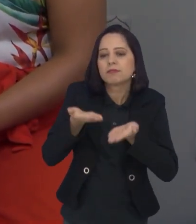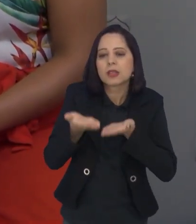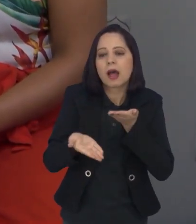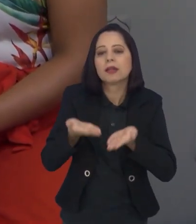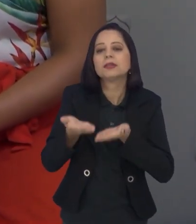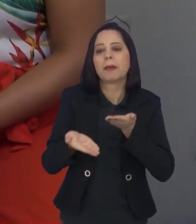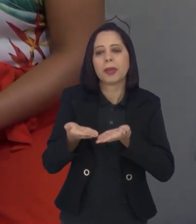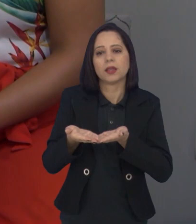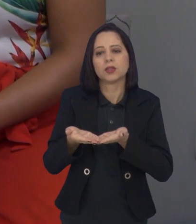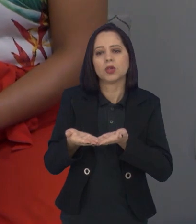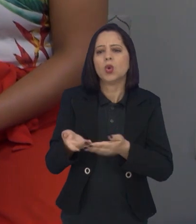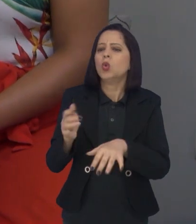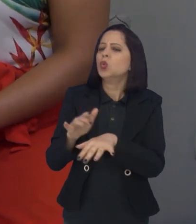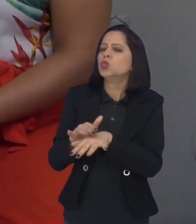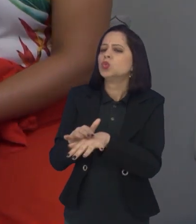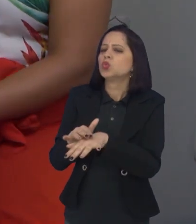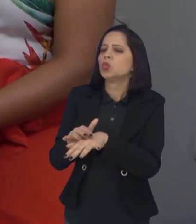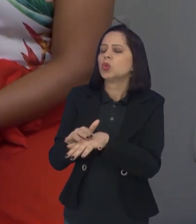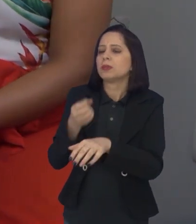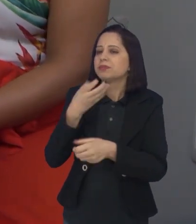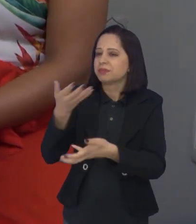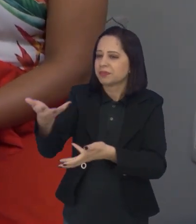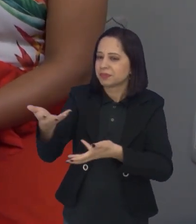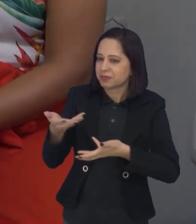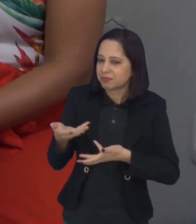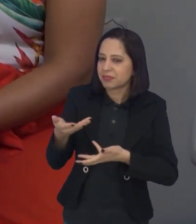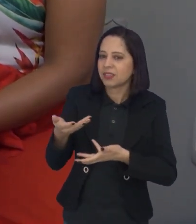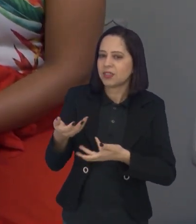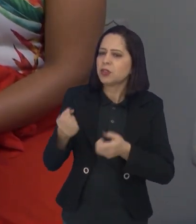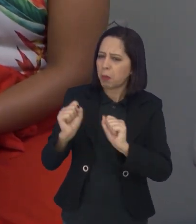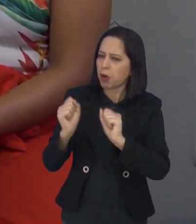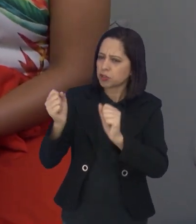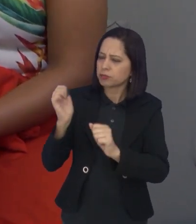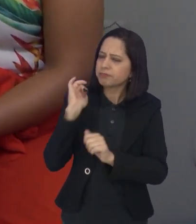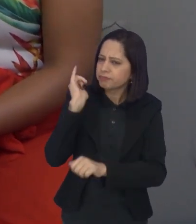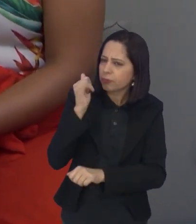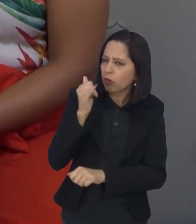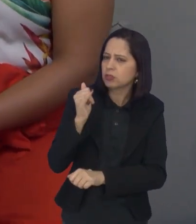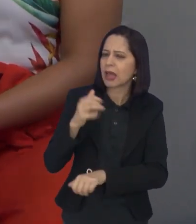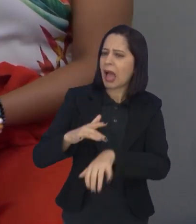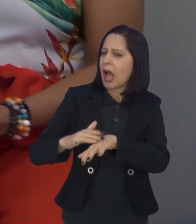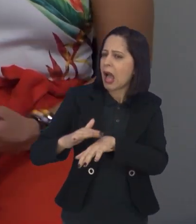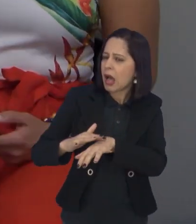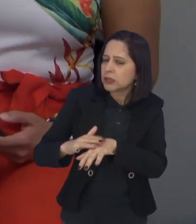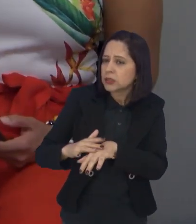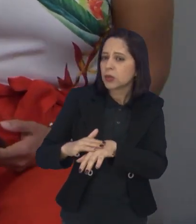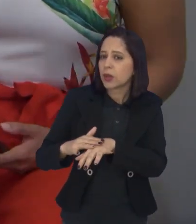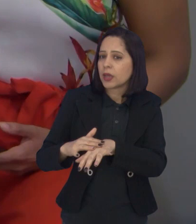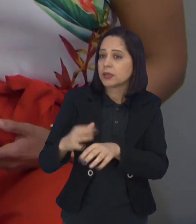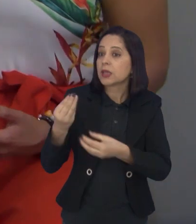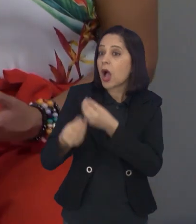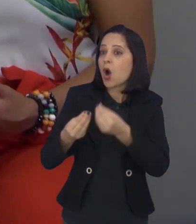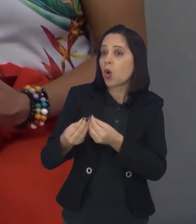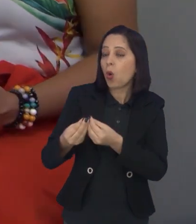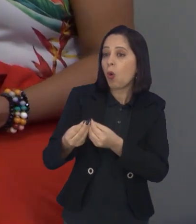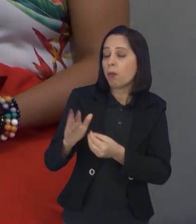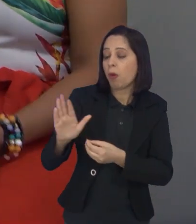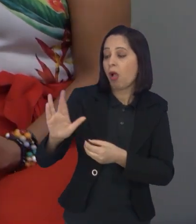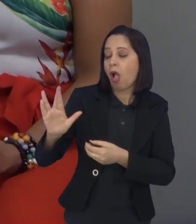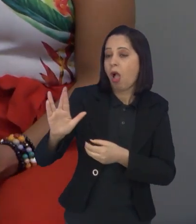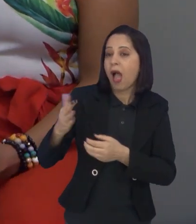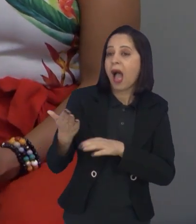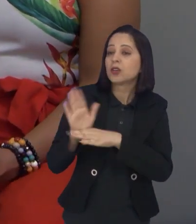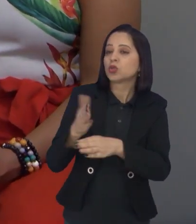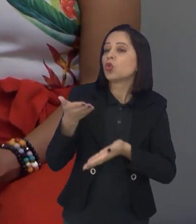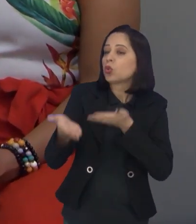de uma doença, né, Dani? Muito bem-vinda ao Diálogos da Cidade, queria que você contasse sobre a sua doença e como é que a medicação tem te ajudado aí